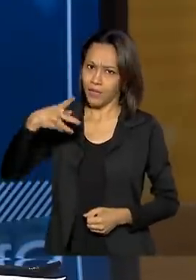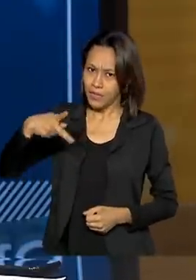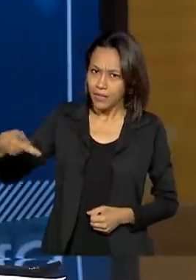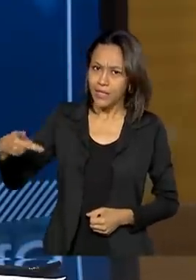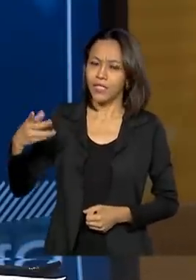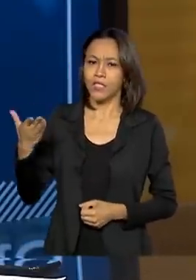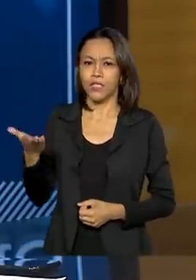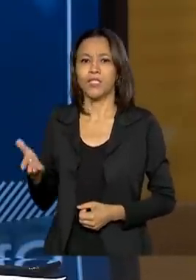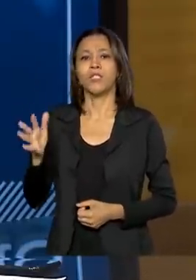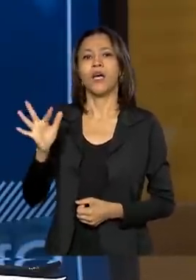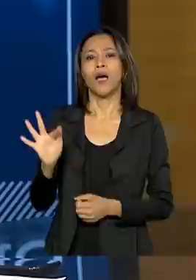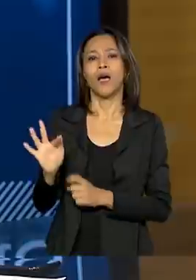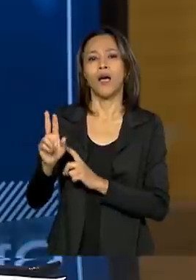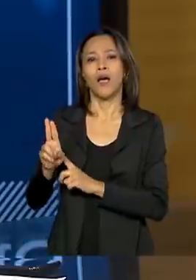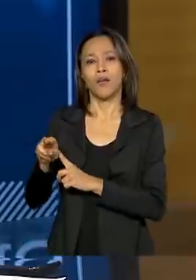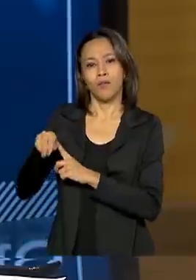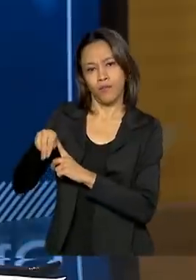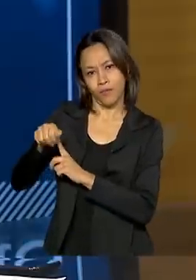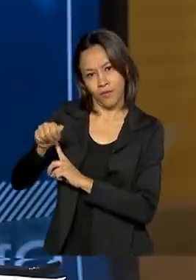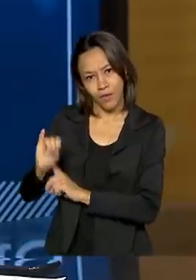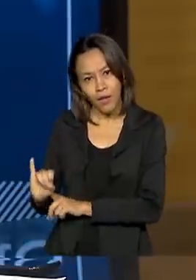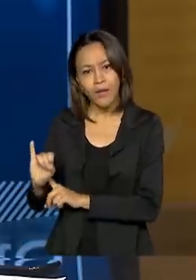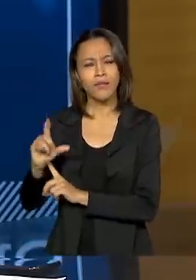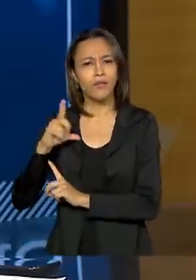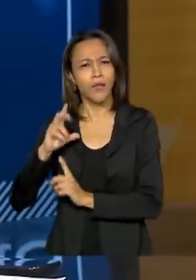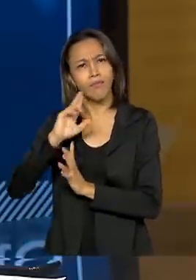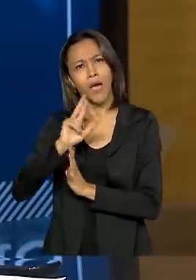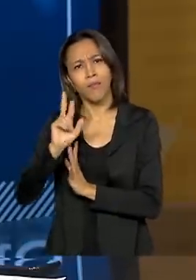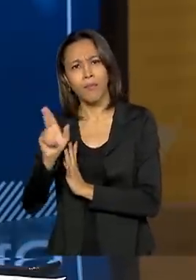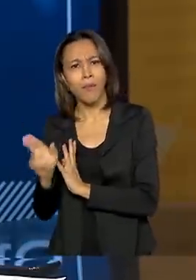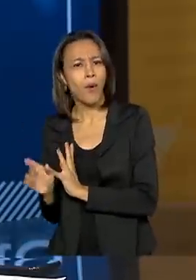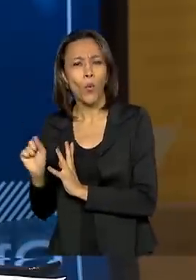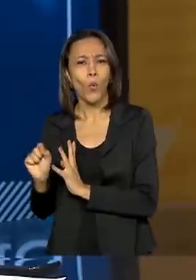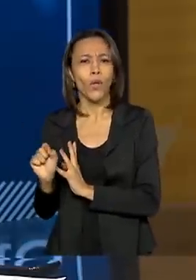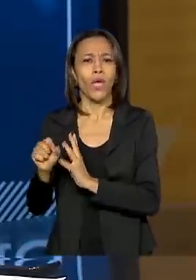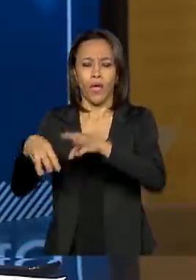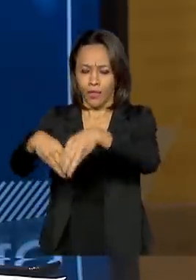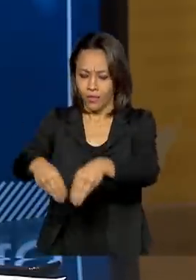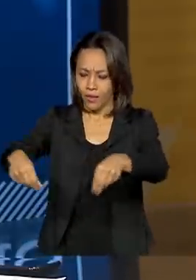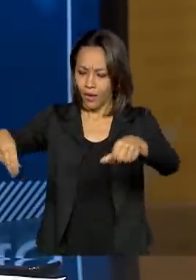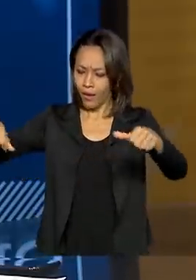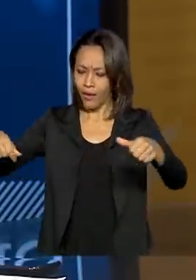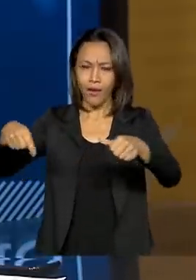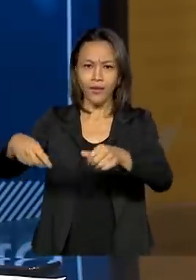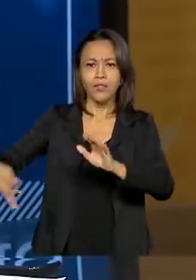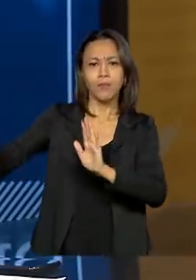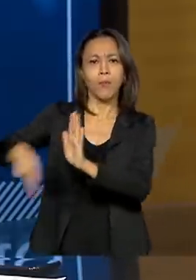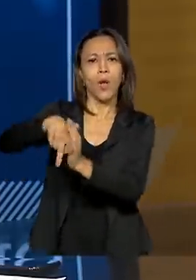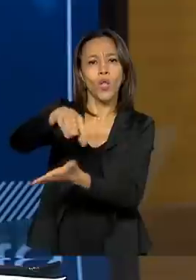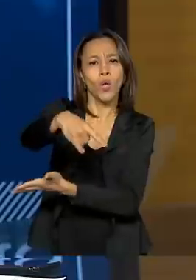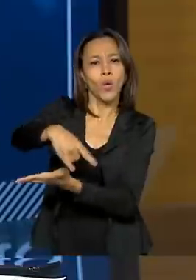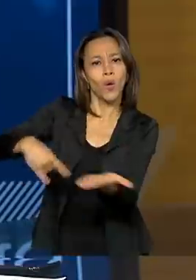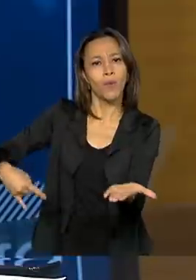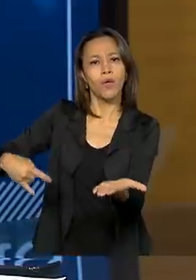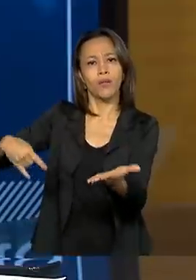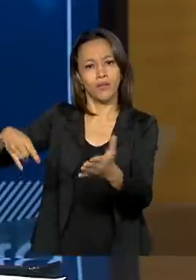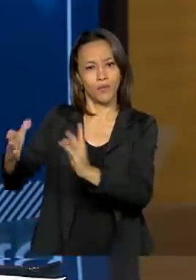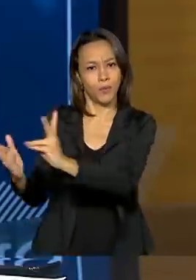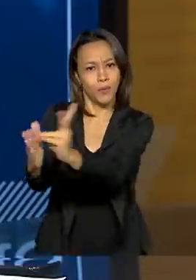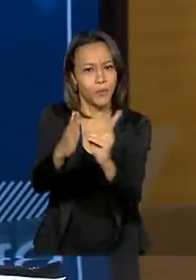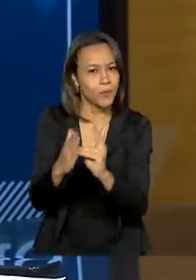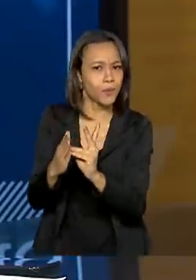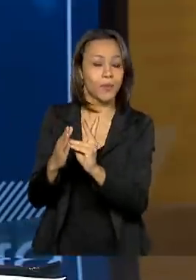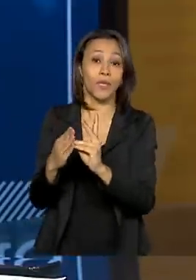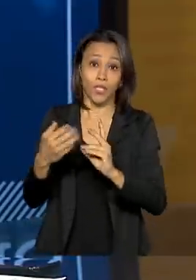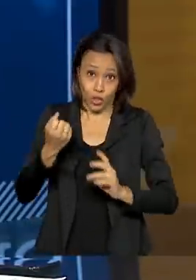e, dentre outras coisas, tem essa questão da regularização fundiária de terras indígenas e a instrução normativa